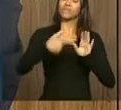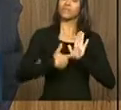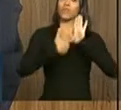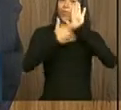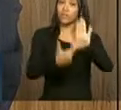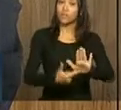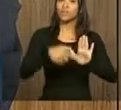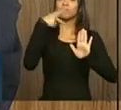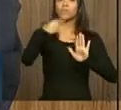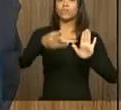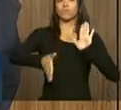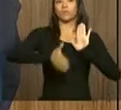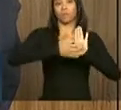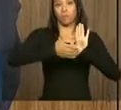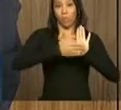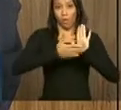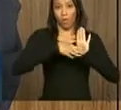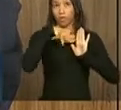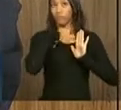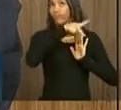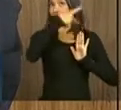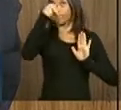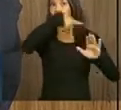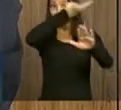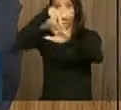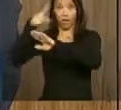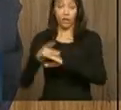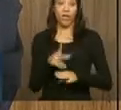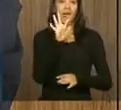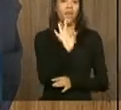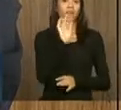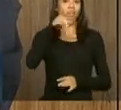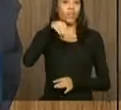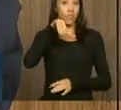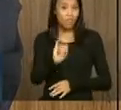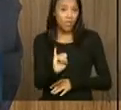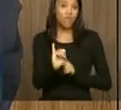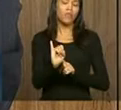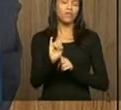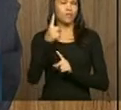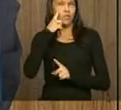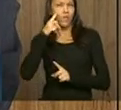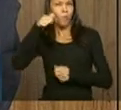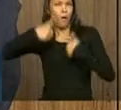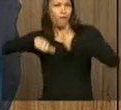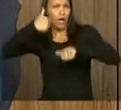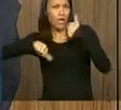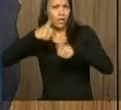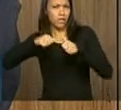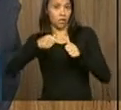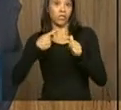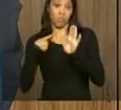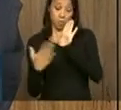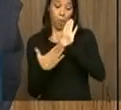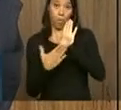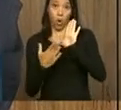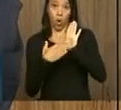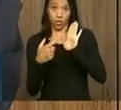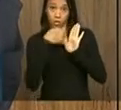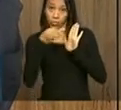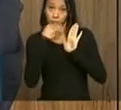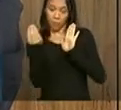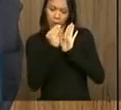os seus planos nacionais. O FMI e o OCDE fizeram uma avaliação econométrica dessas medidas que foram propostas.